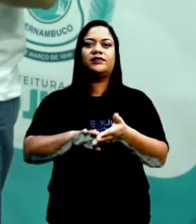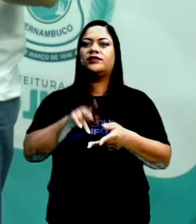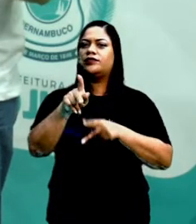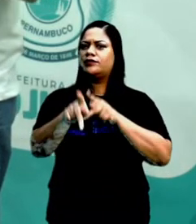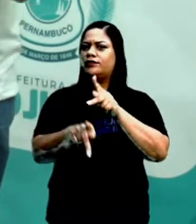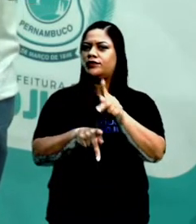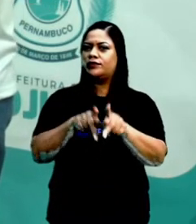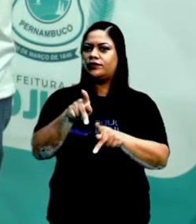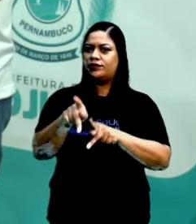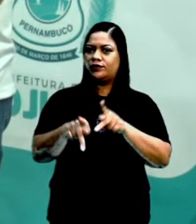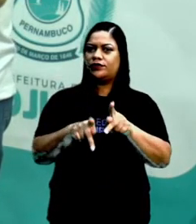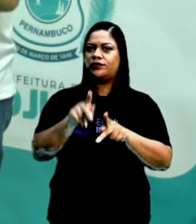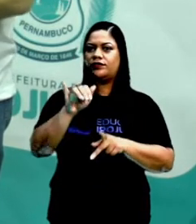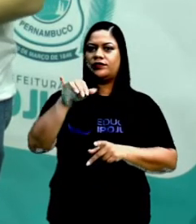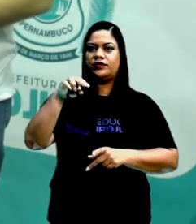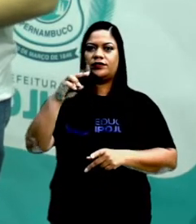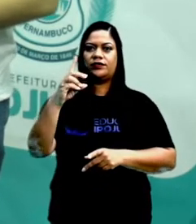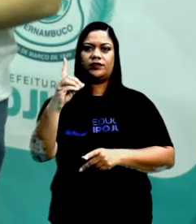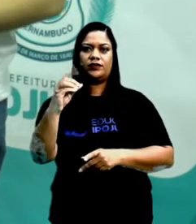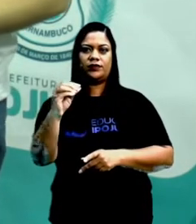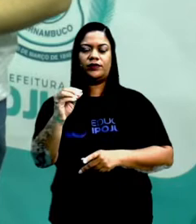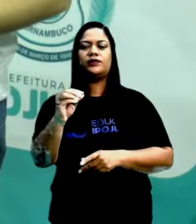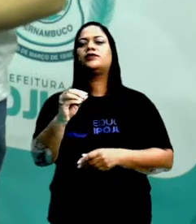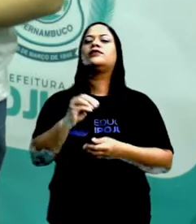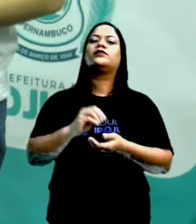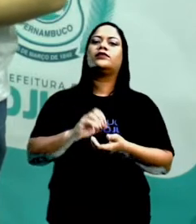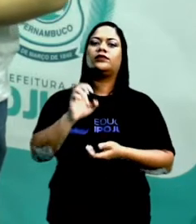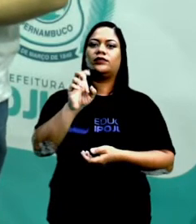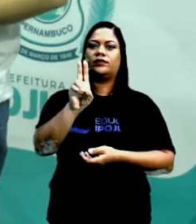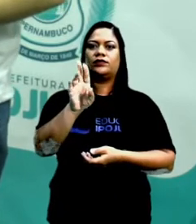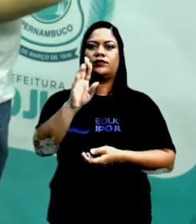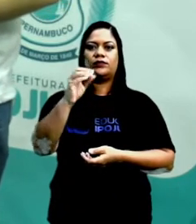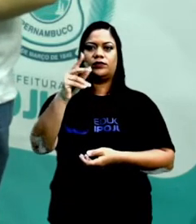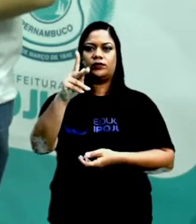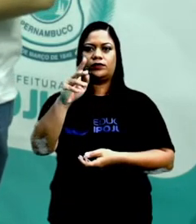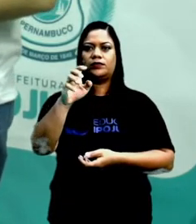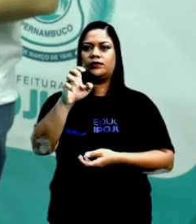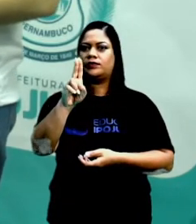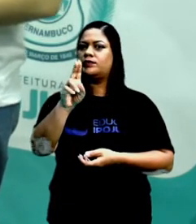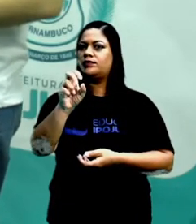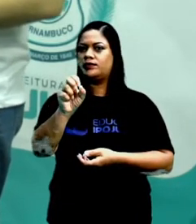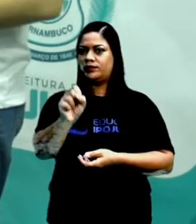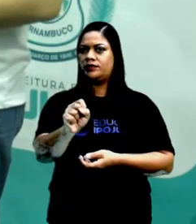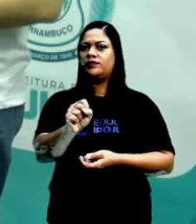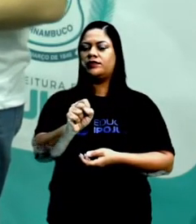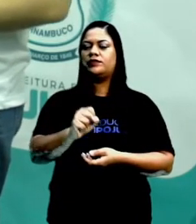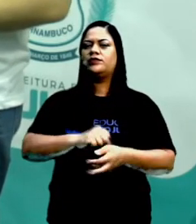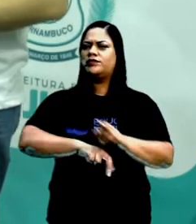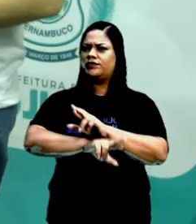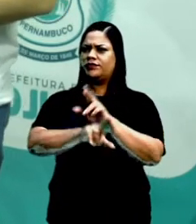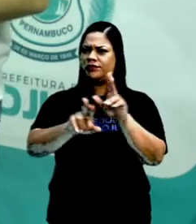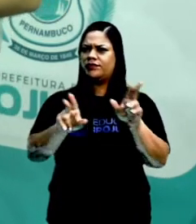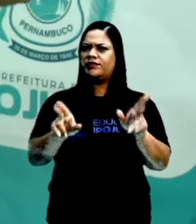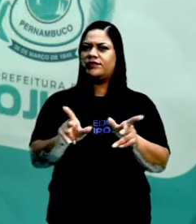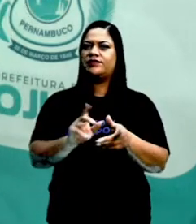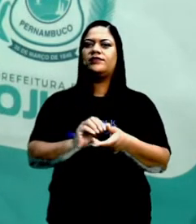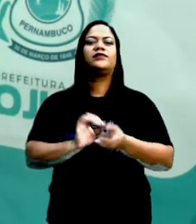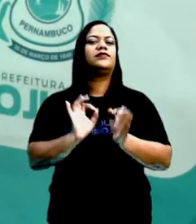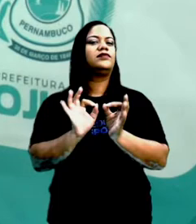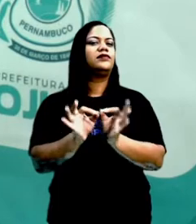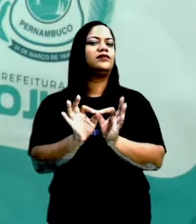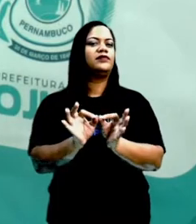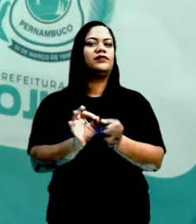povos indo-europeus, né? Os Jônios, os Aqueus, os Eólios, os Dórios, tá certo?